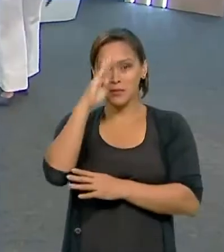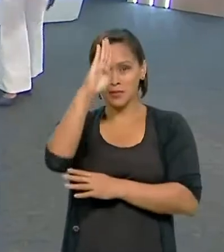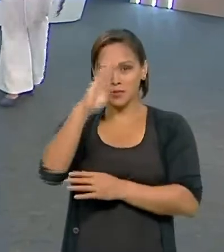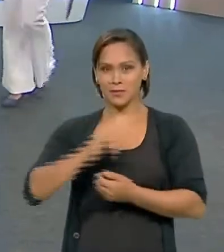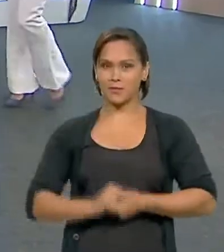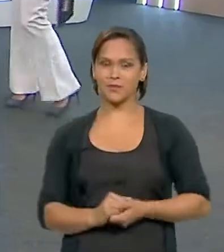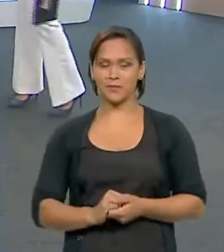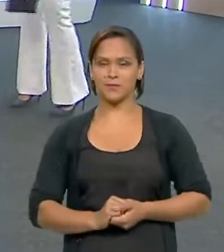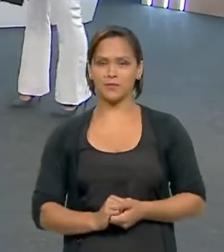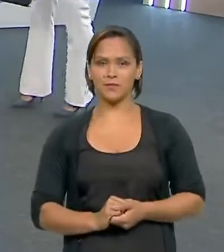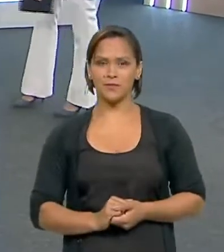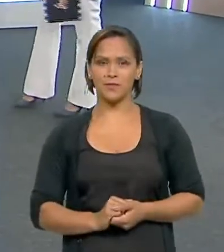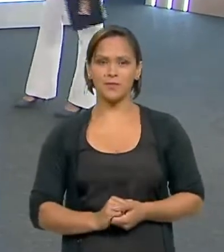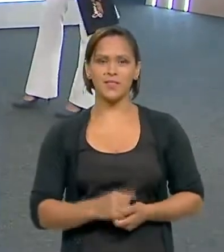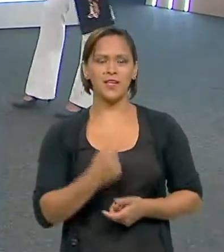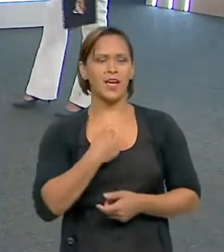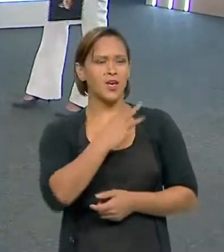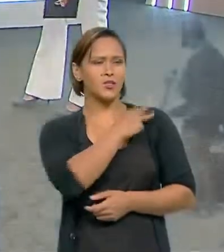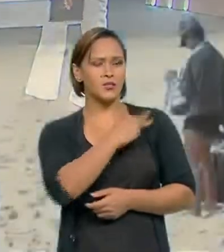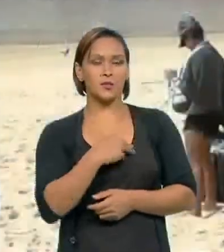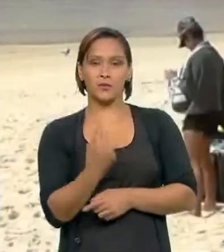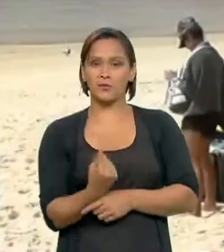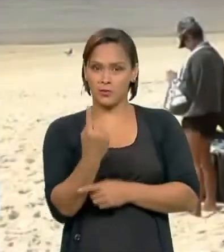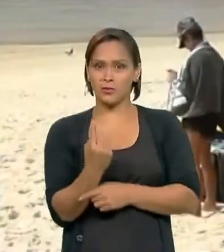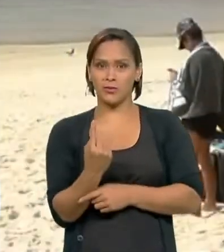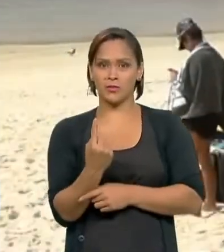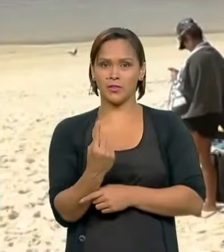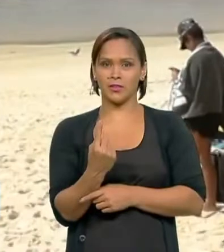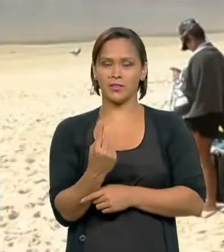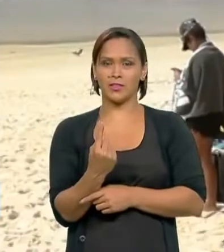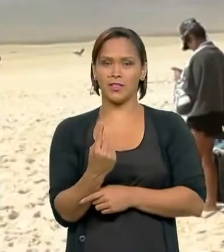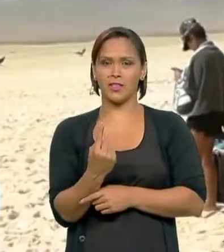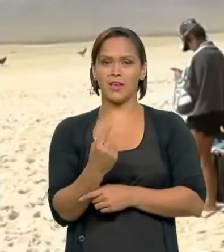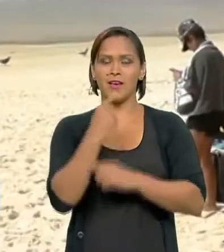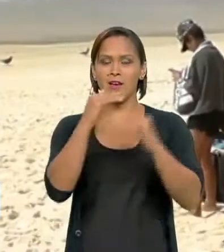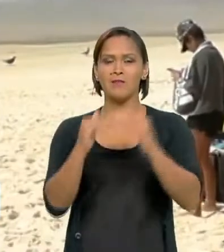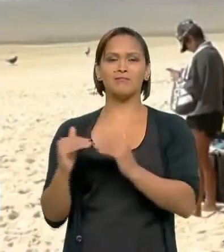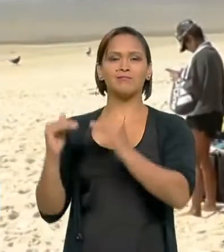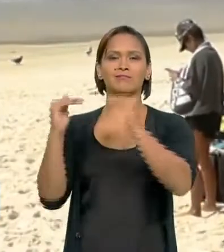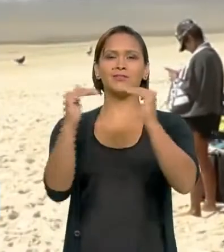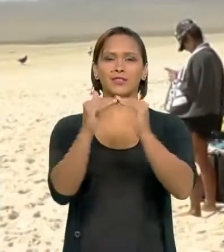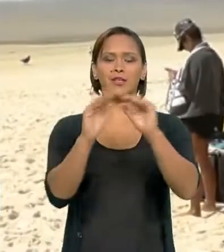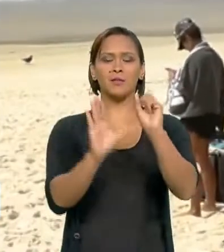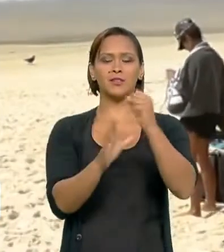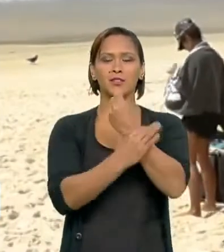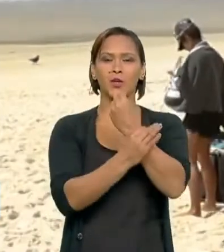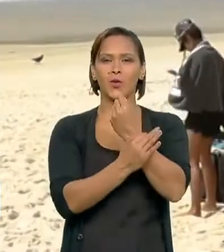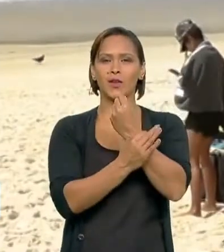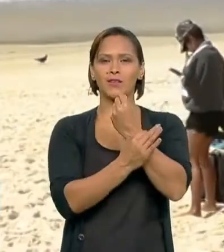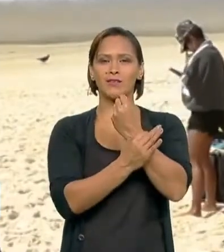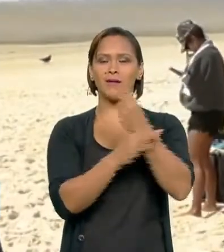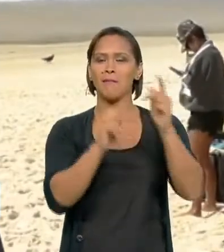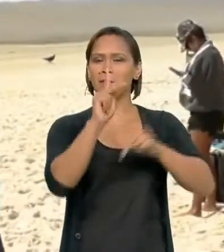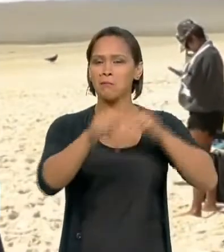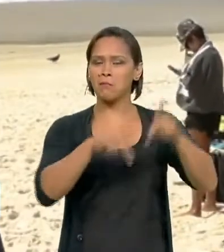aconteceu. Se eu fosse ministro por um dia, eu estabeleceria a questão da segurança pública,